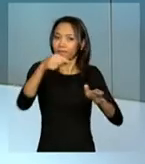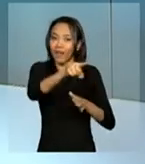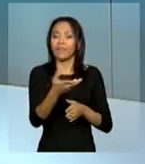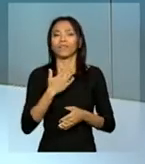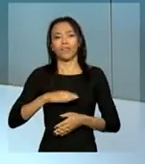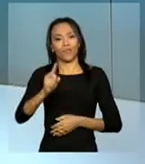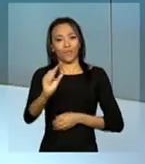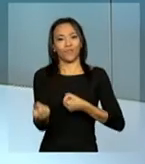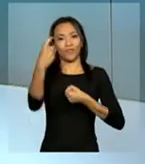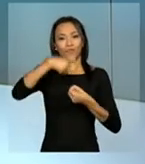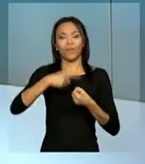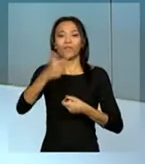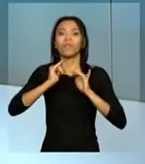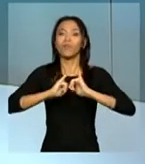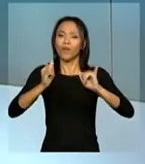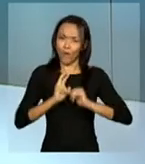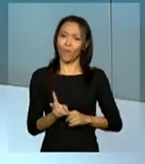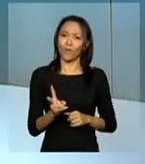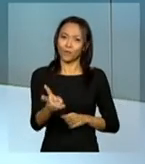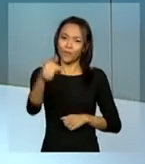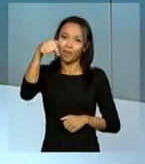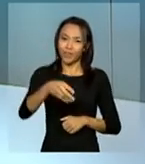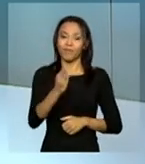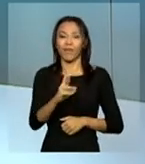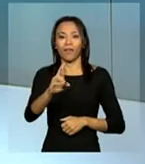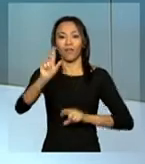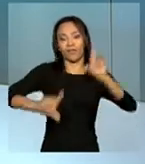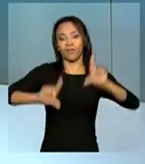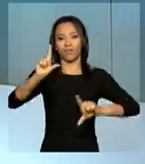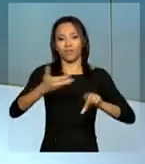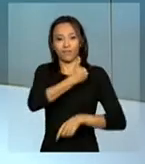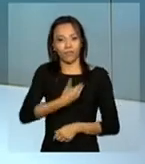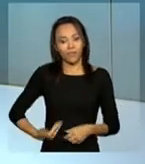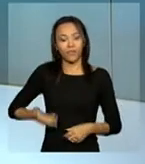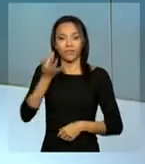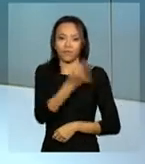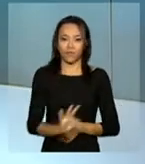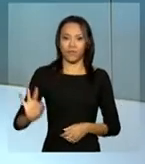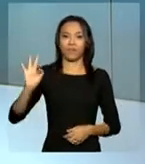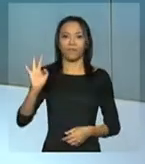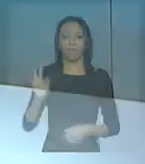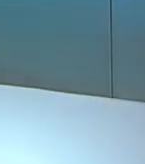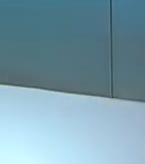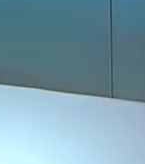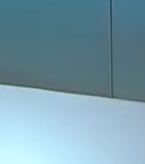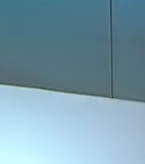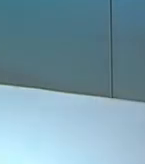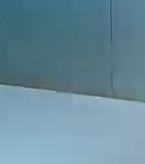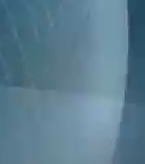a gente volta com outras informações. Continue com a gente aqui na NBR, a TV do Governo Federal.